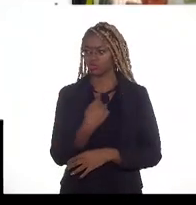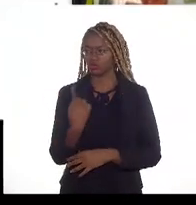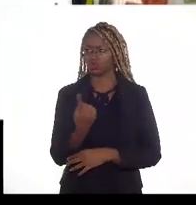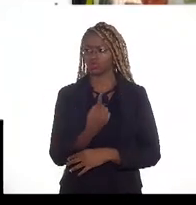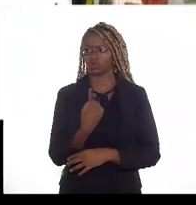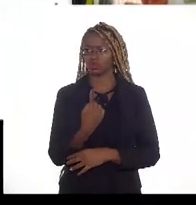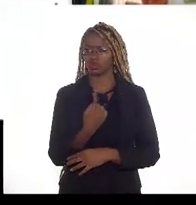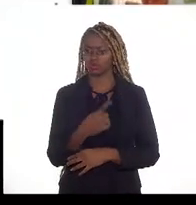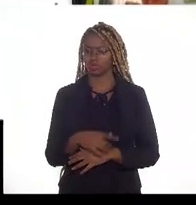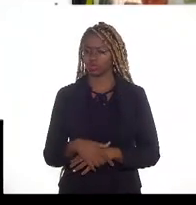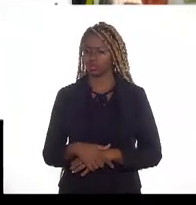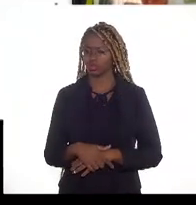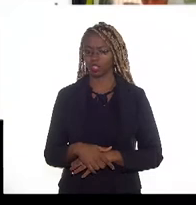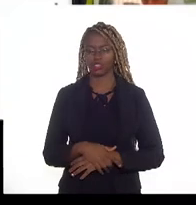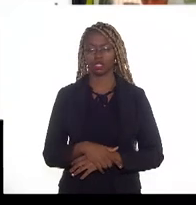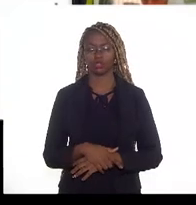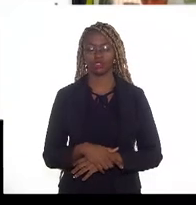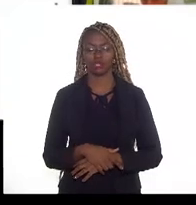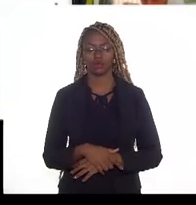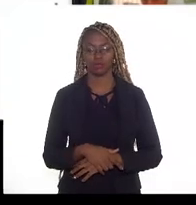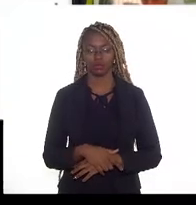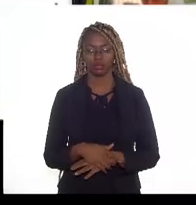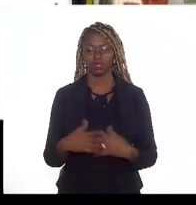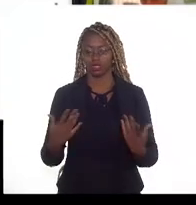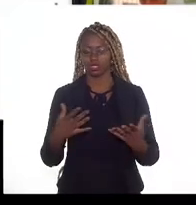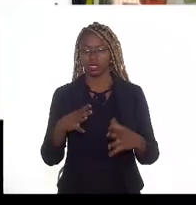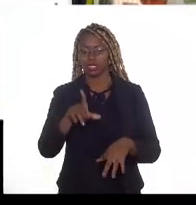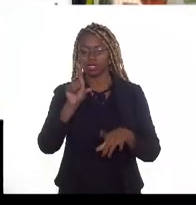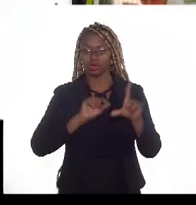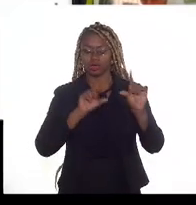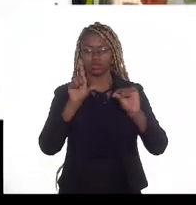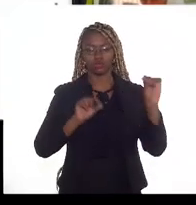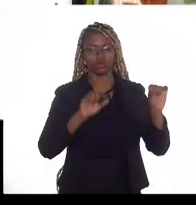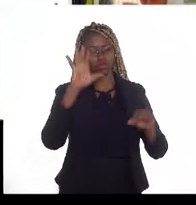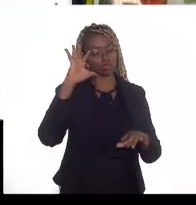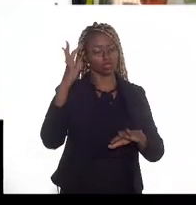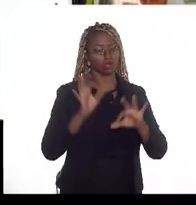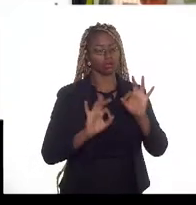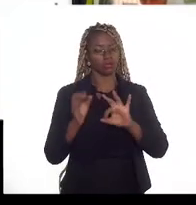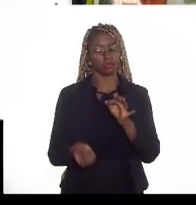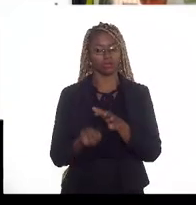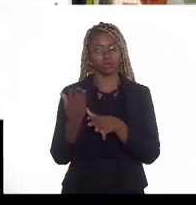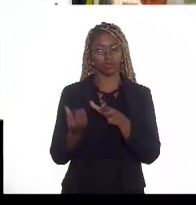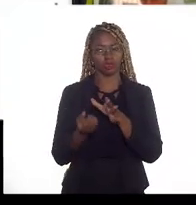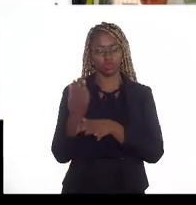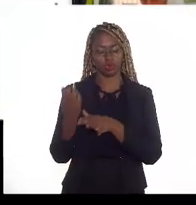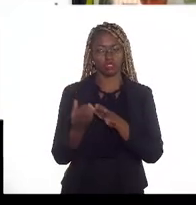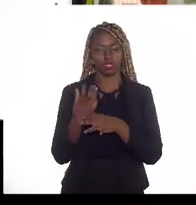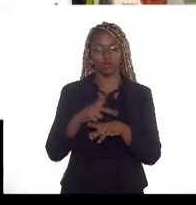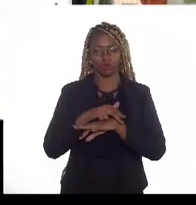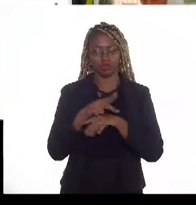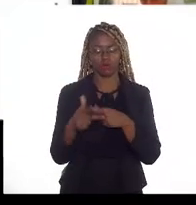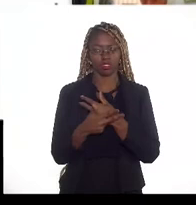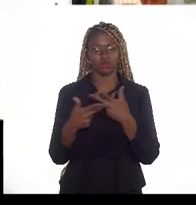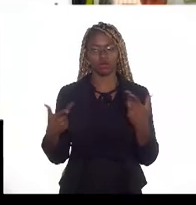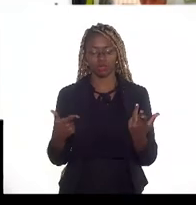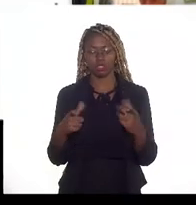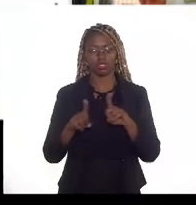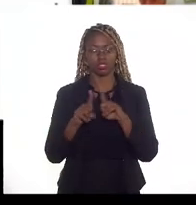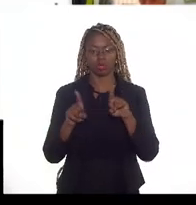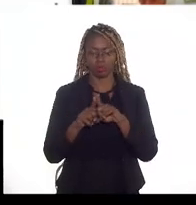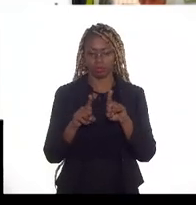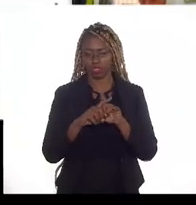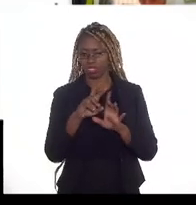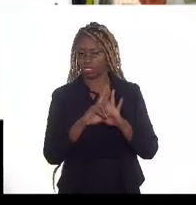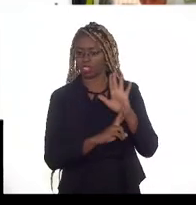técnica, a gente tem que entender que uma decisão sobre projetos de produção envolve vários fatores, como características do reservatório, o tipo